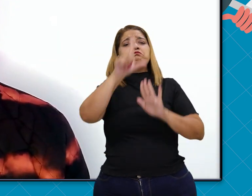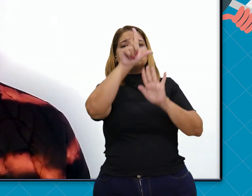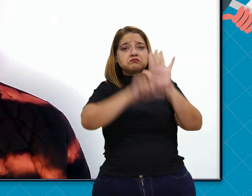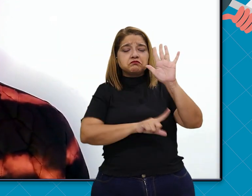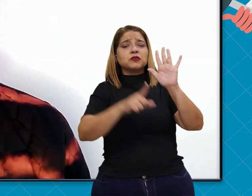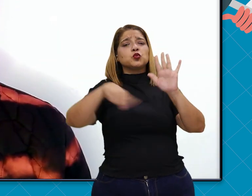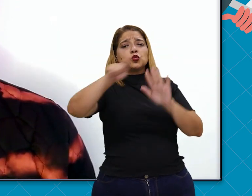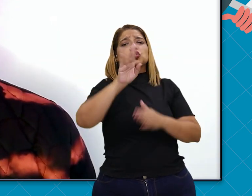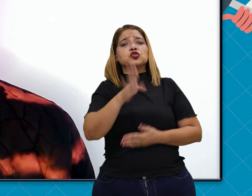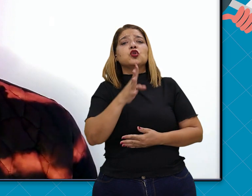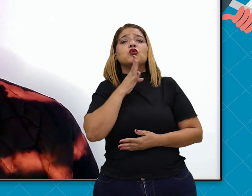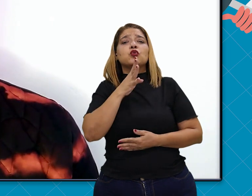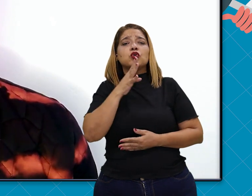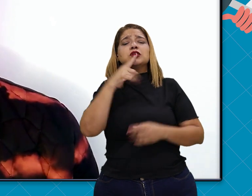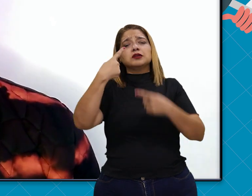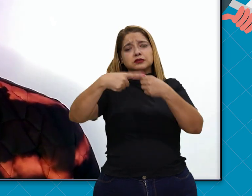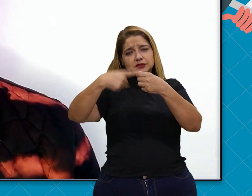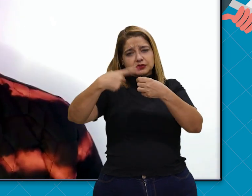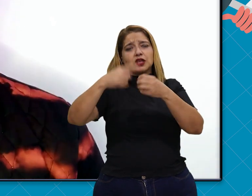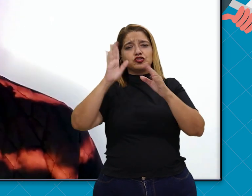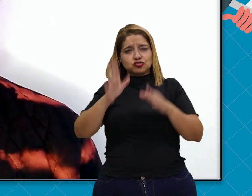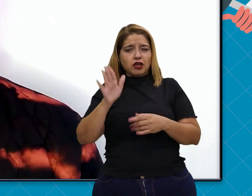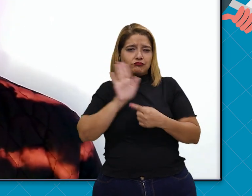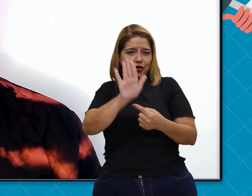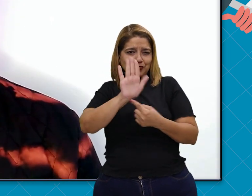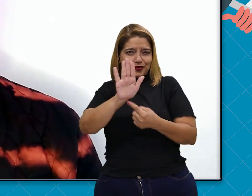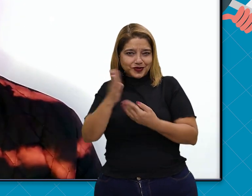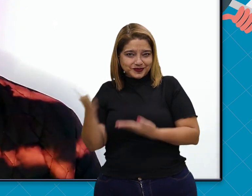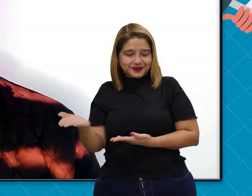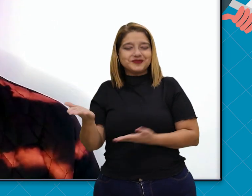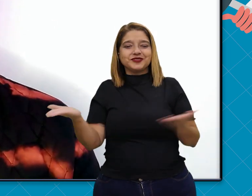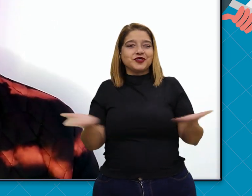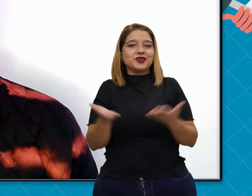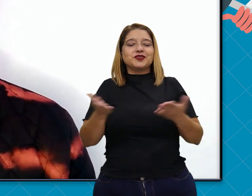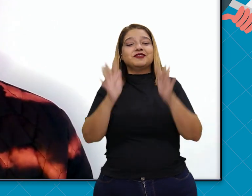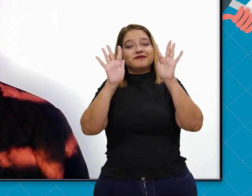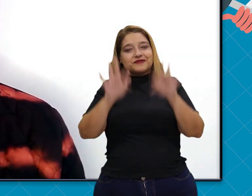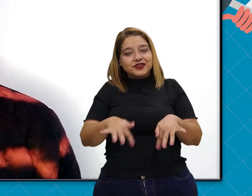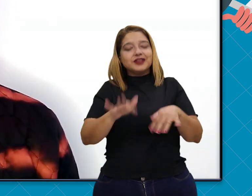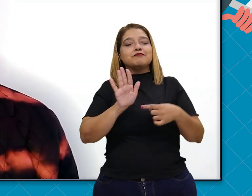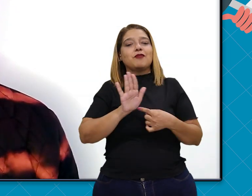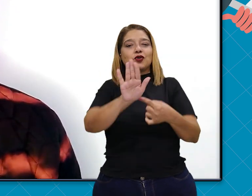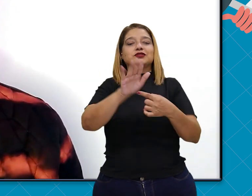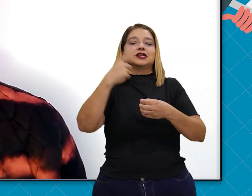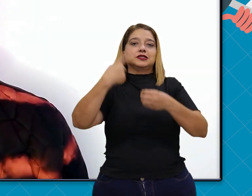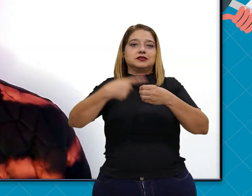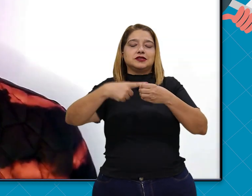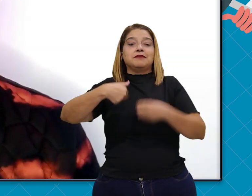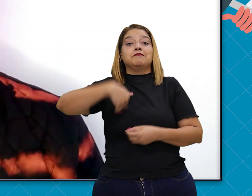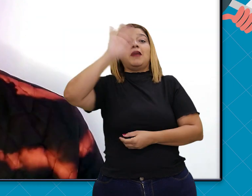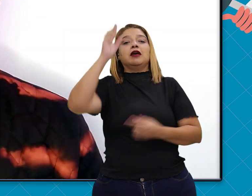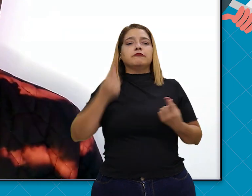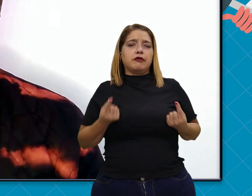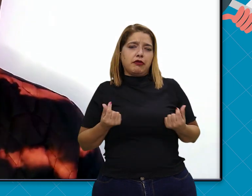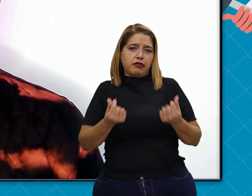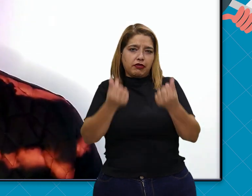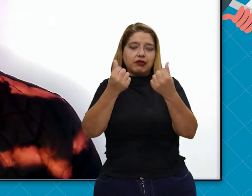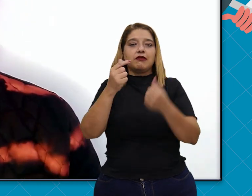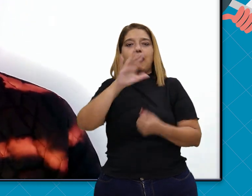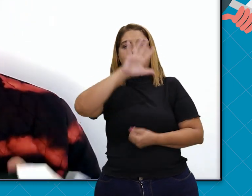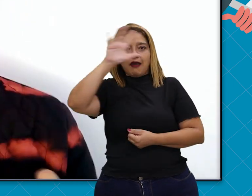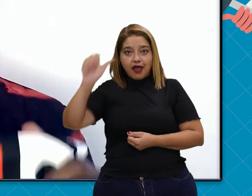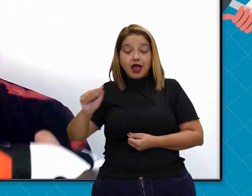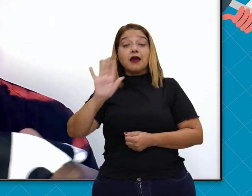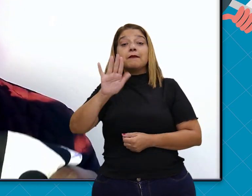todo mundo já ouviu falar sobre essas cidades. Então, nós chegamos ao final das cidades mais ricas da África. Mas eu quero te